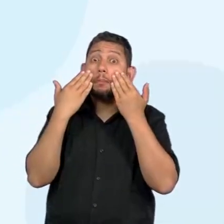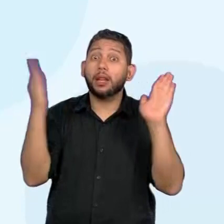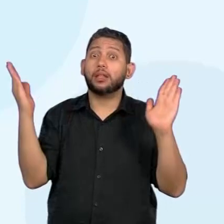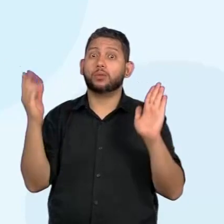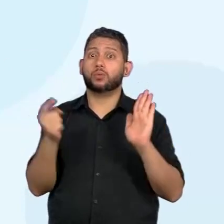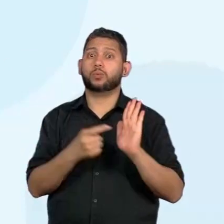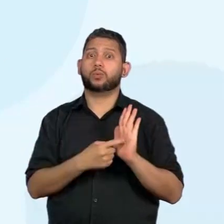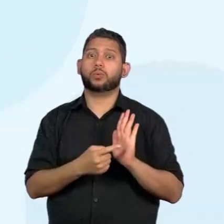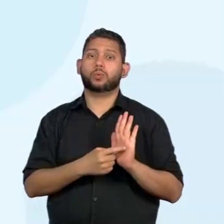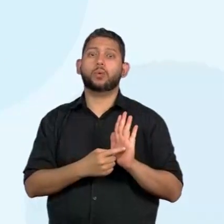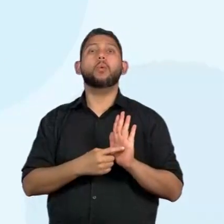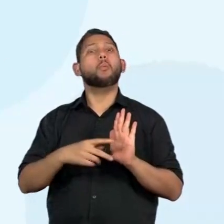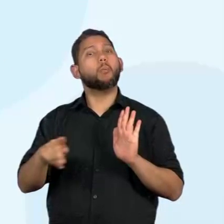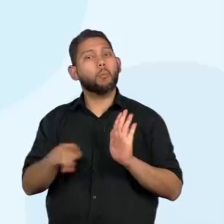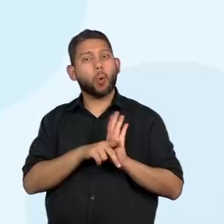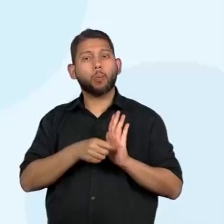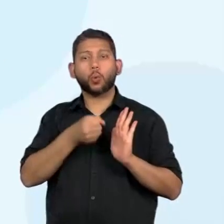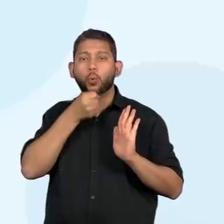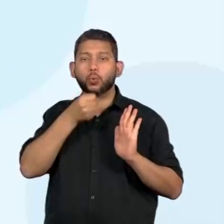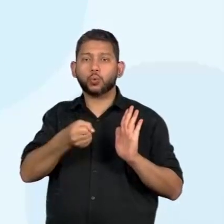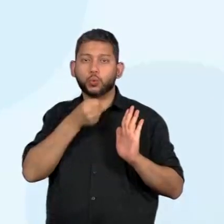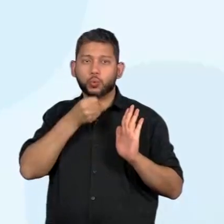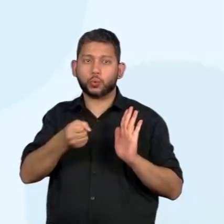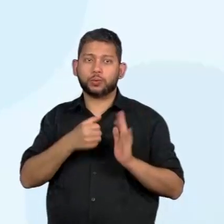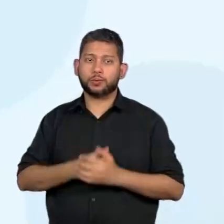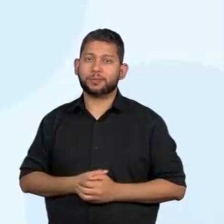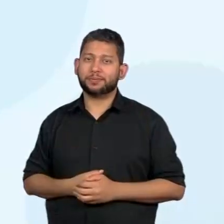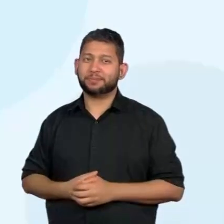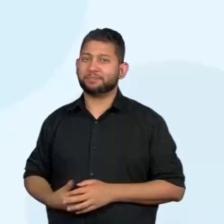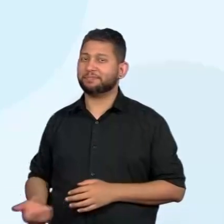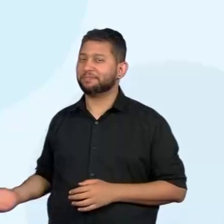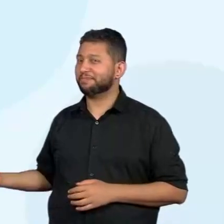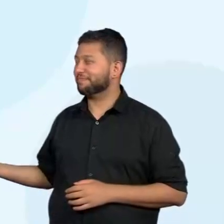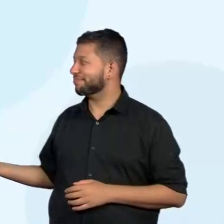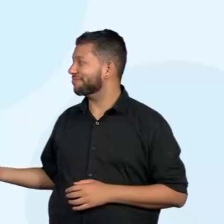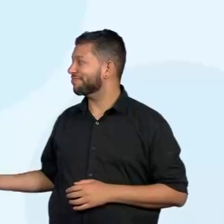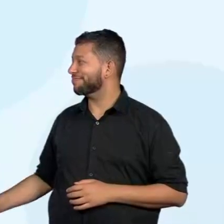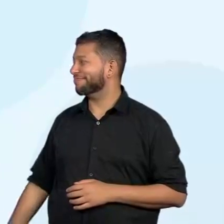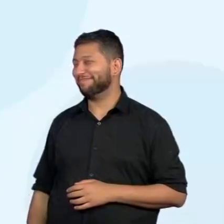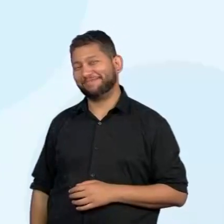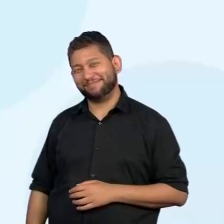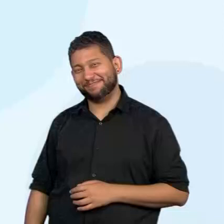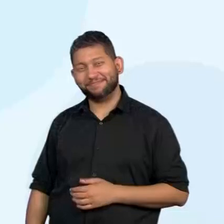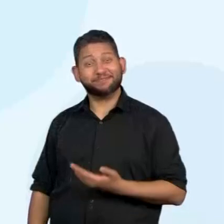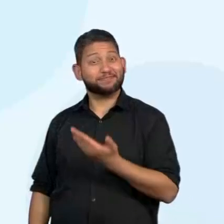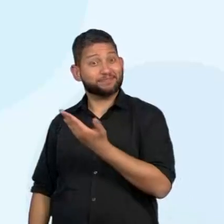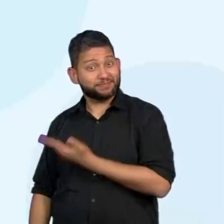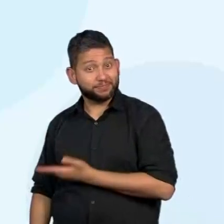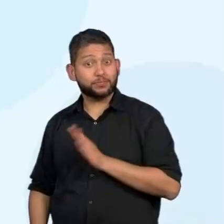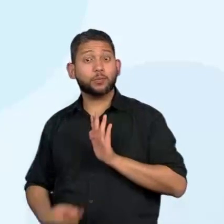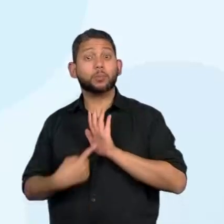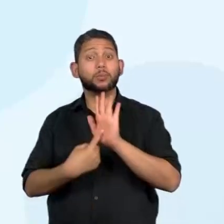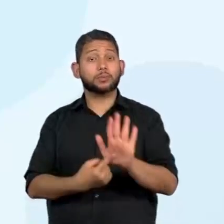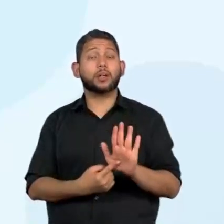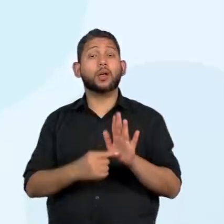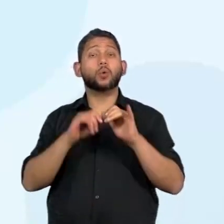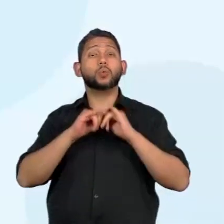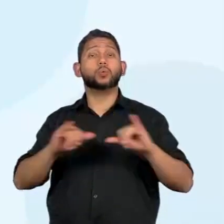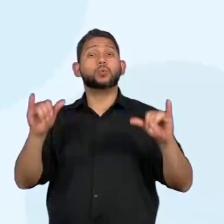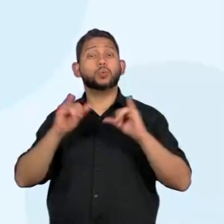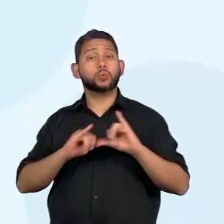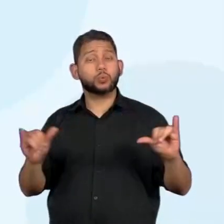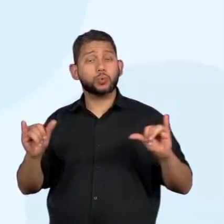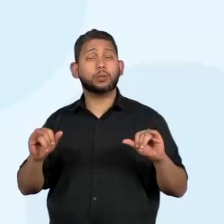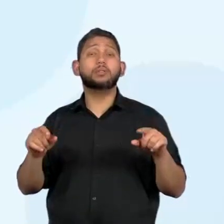texto de gênero notícia. Então, vamos falar um pouquinho da estrutura do gênero e também de